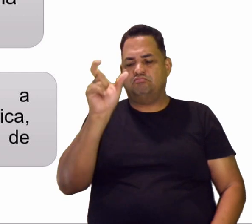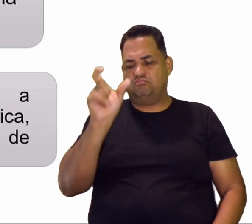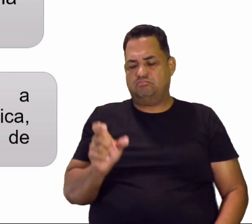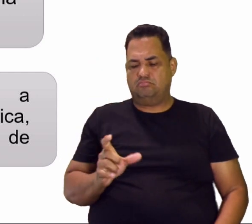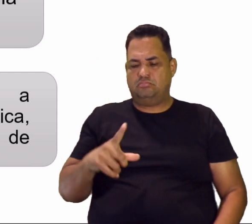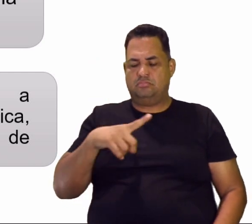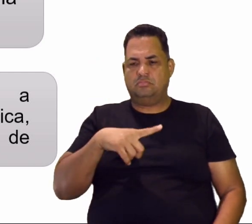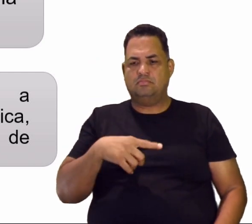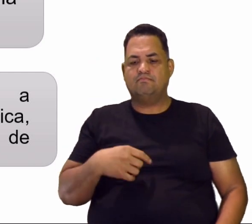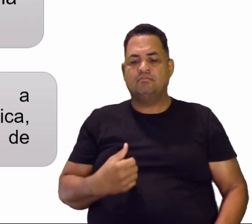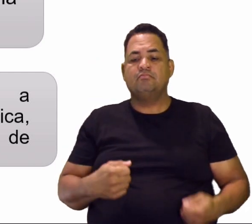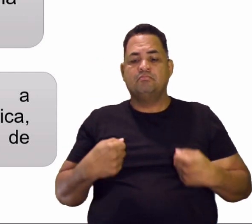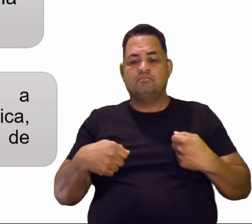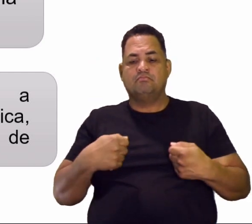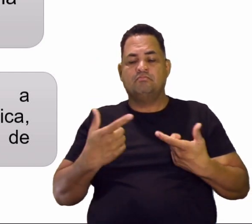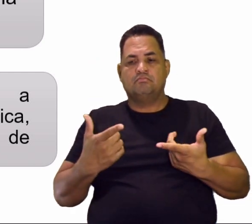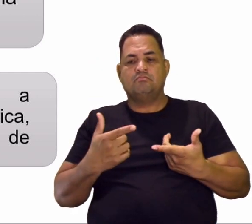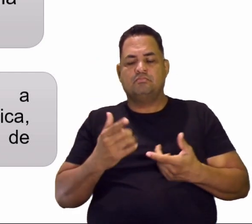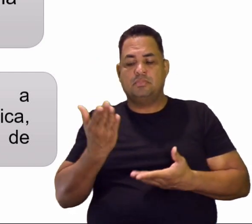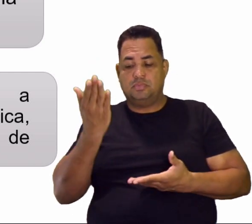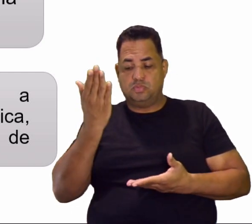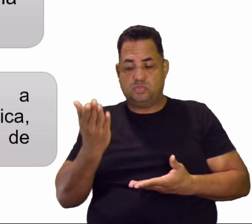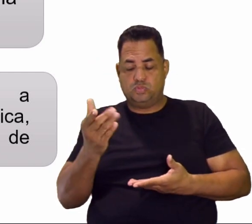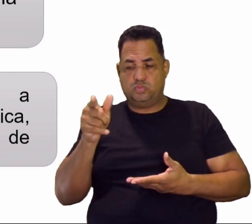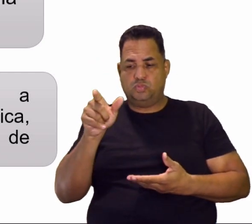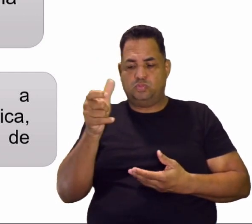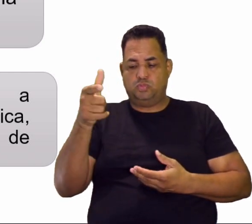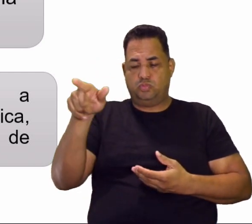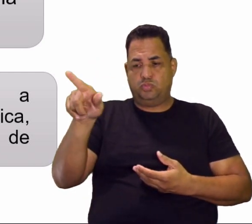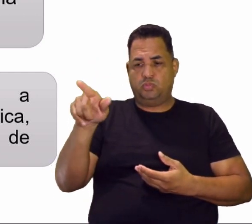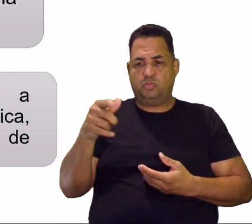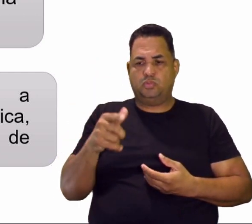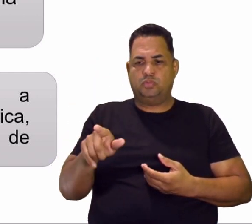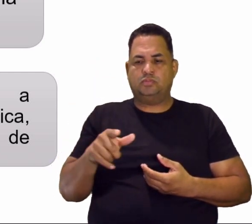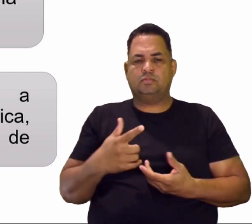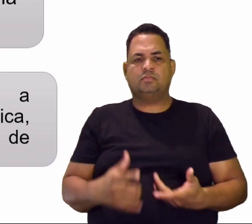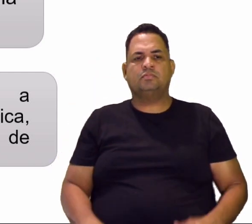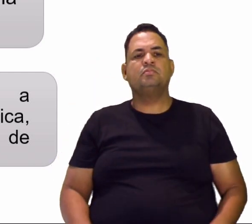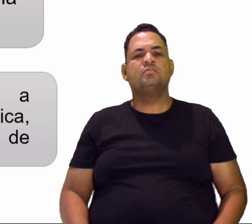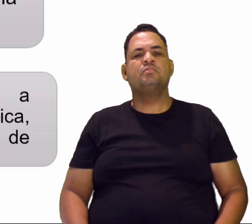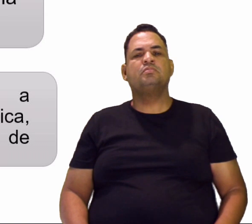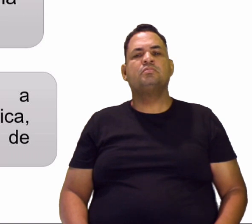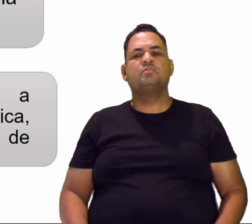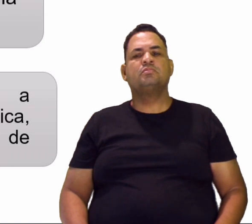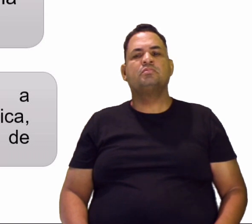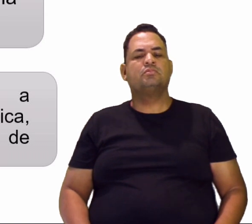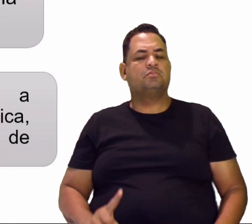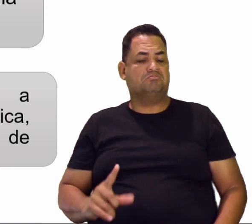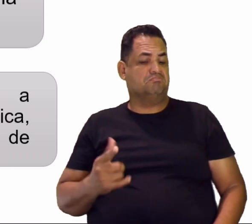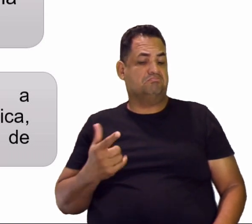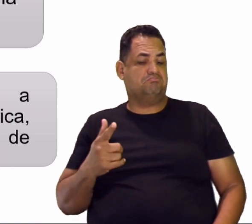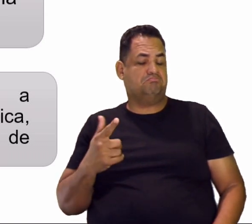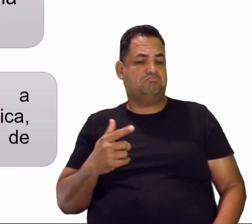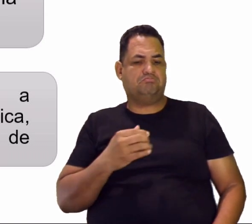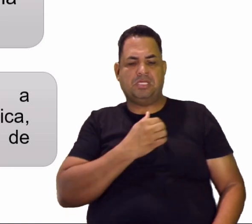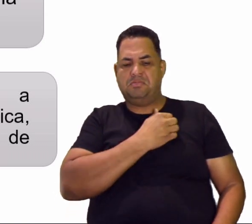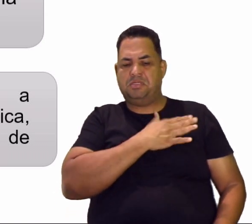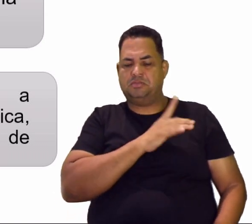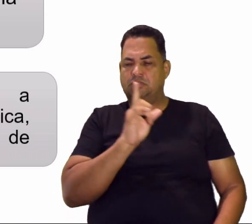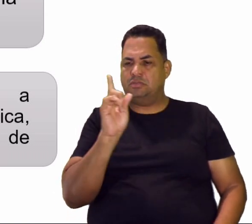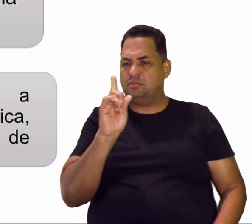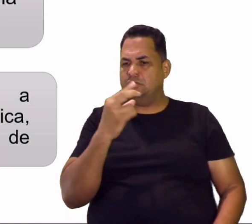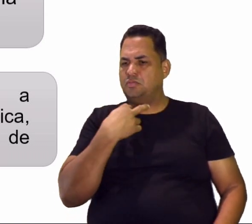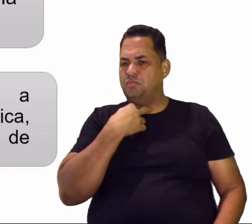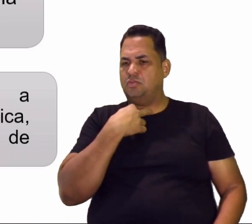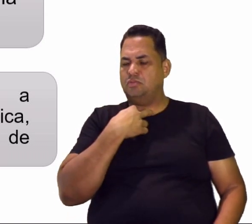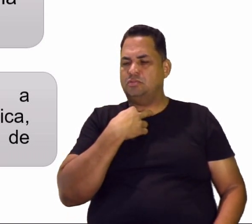Eu dependo desse sujeito para poder me reconhecer, na verdade, do outro. E aqui o outro não é com preconceito, não. Há o outro ali, não é